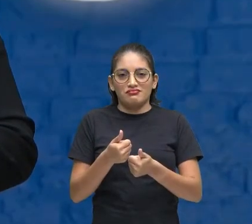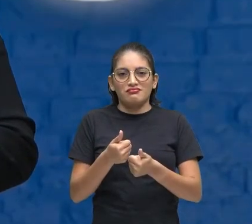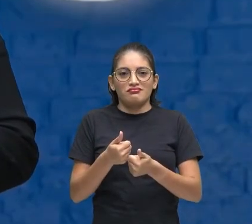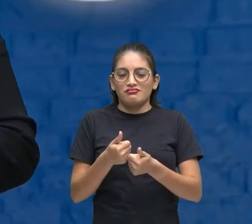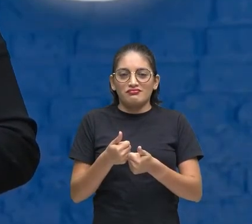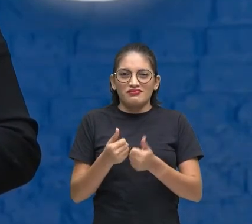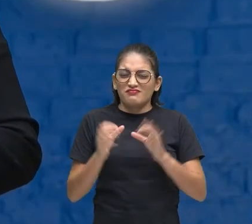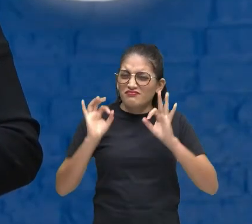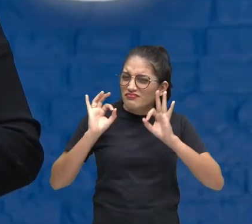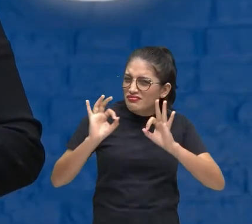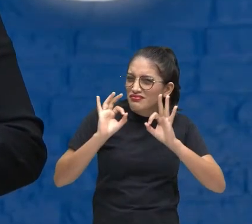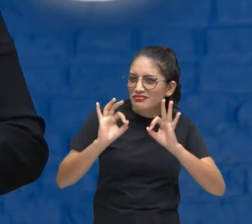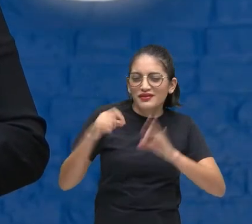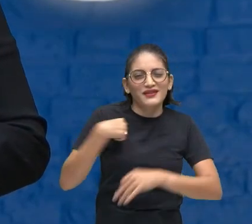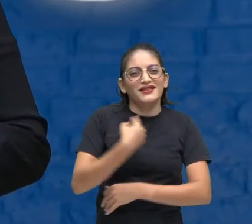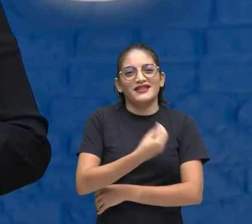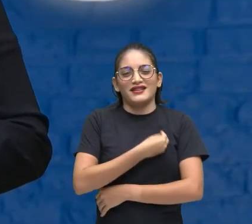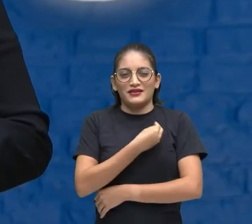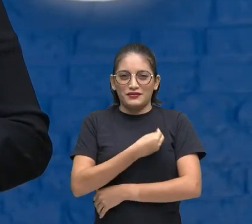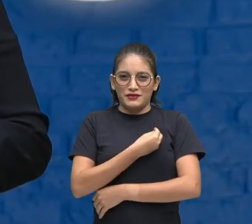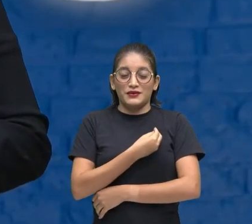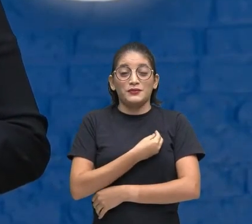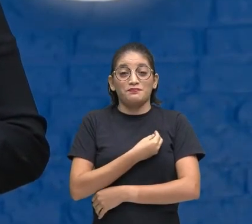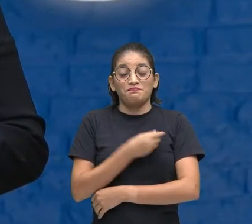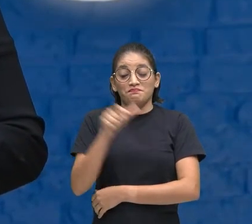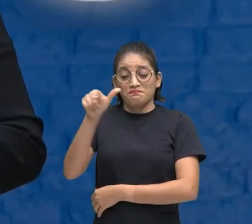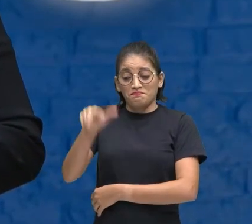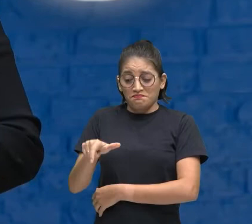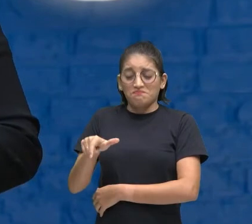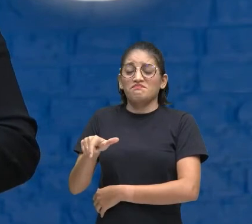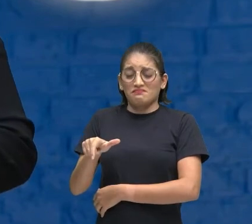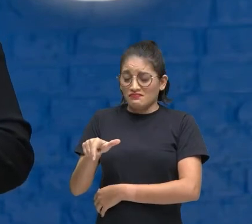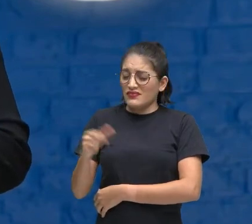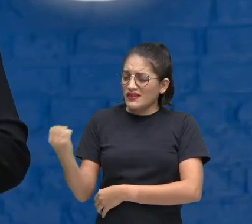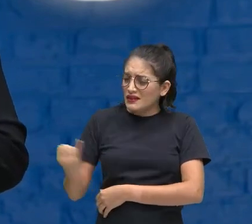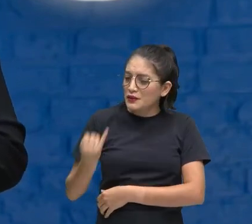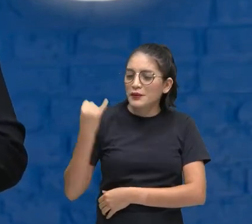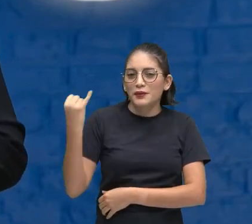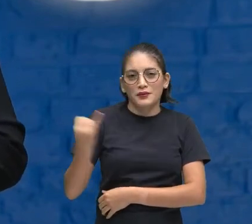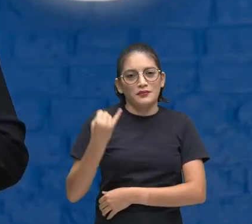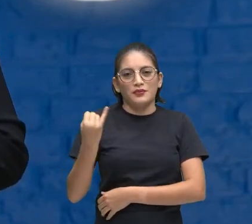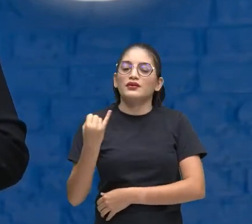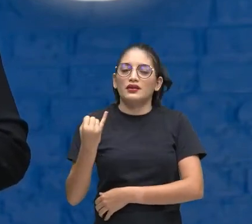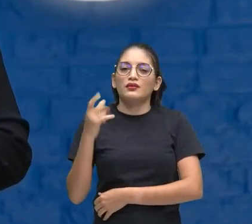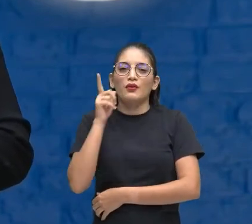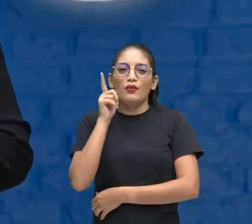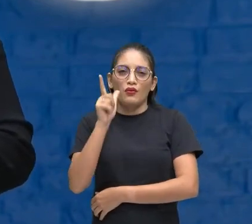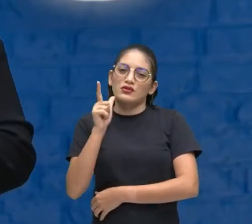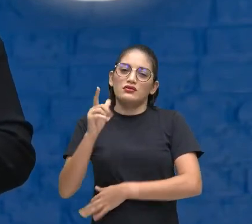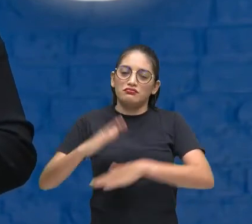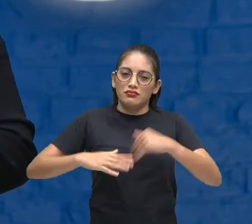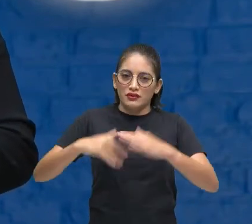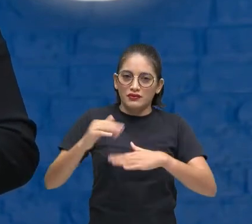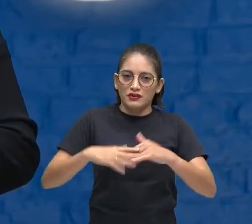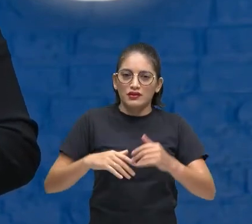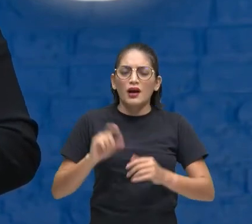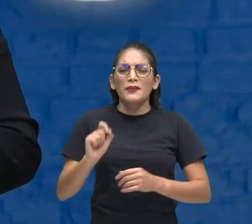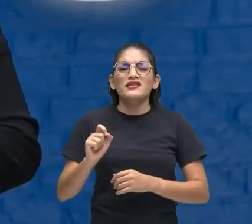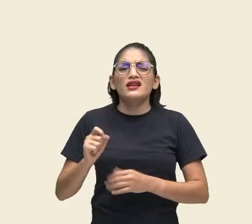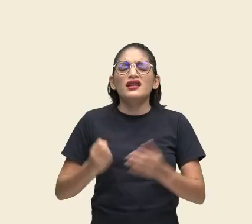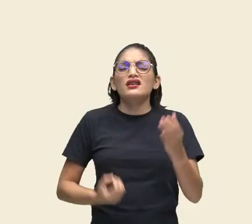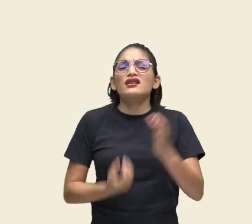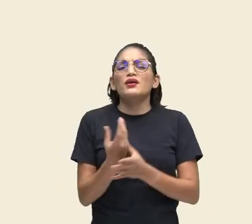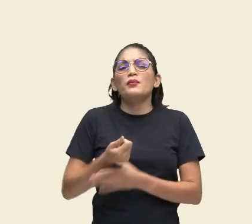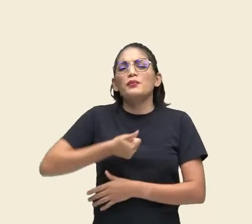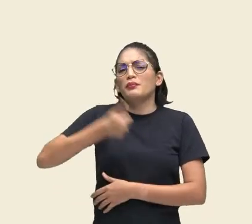espetáculo Nas nossas vidas Né Ele é uma figura fundamental Importante Para a nossa formação Mas quem surgiu primeiro?